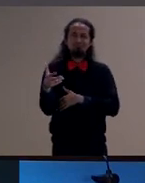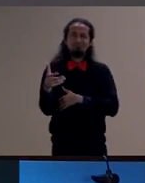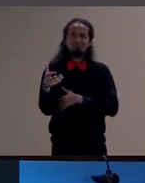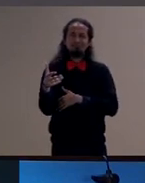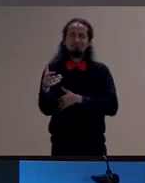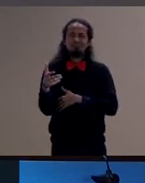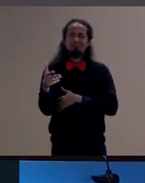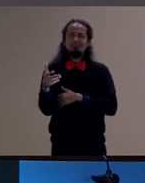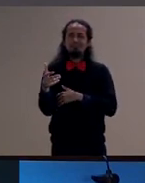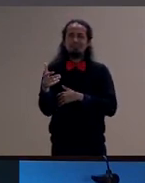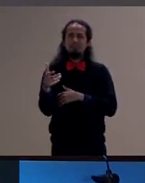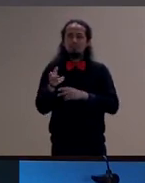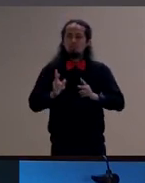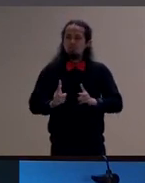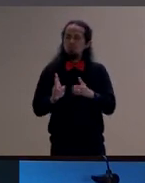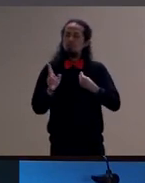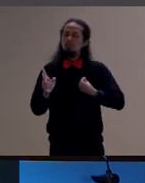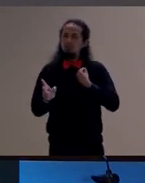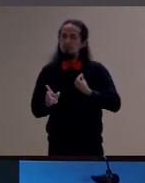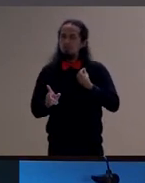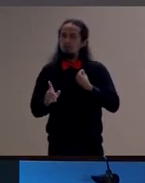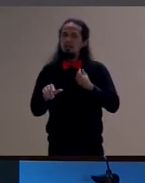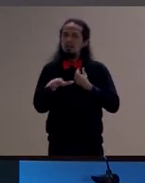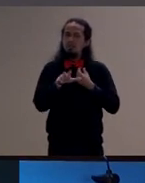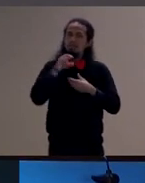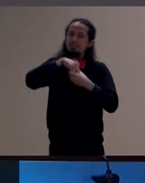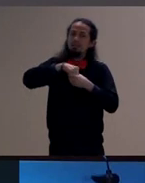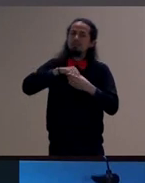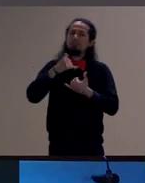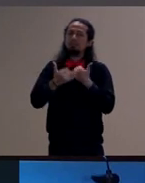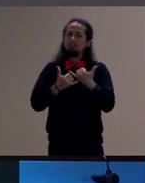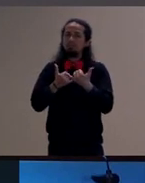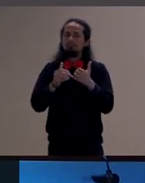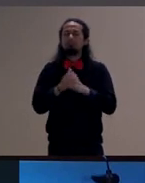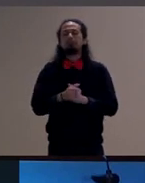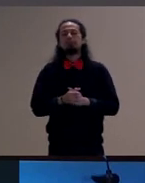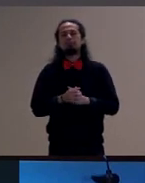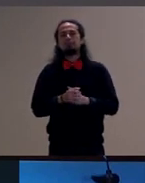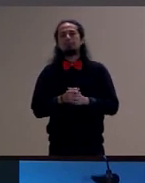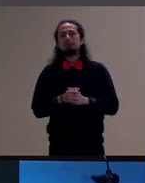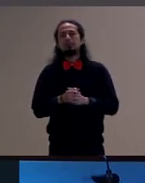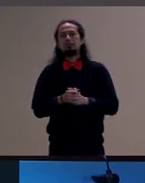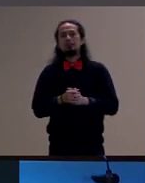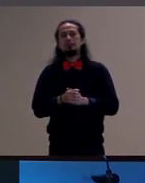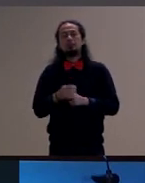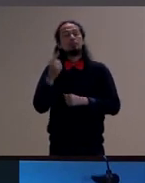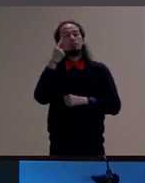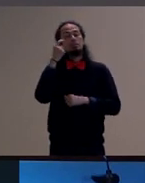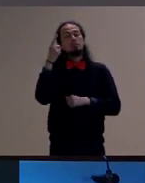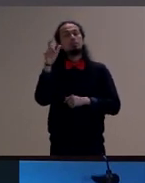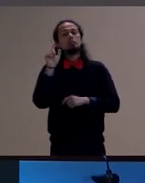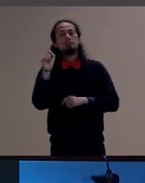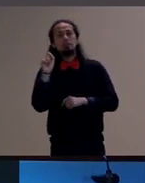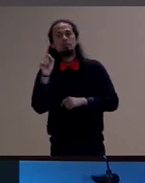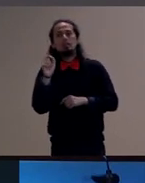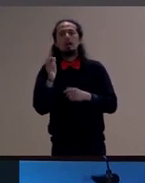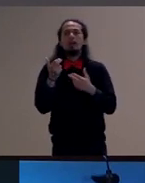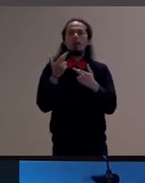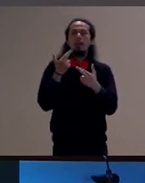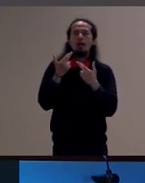e aqui como vinha um pouco dizendo antes interessa então essa dimensão que é produtiva